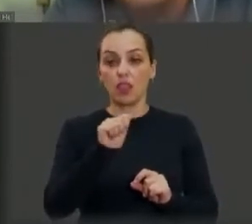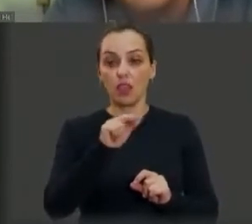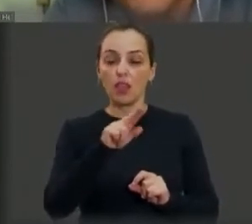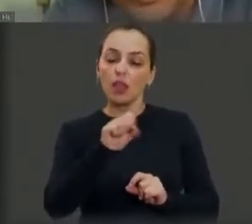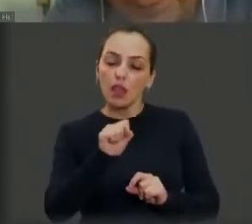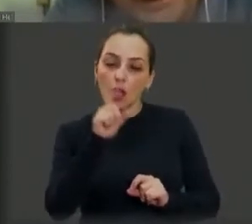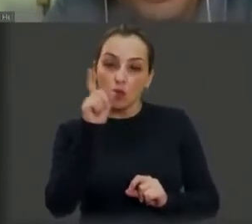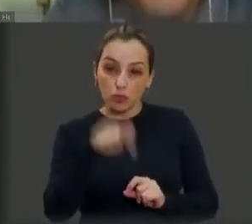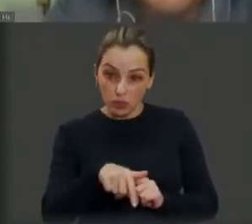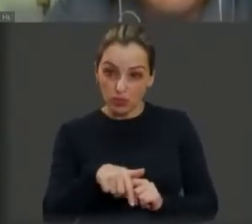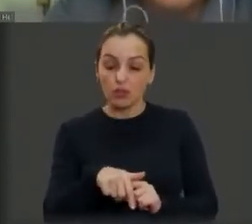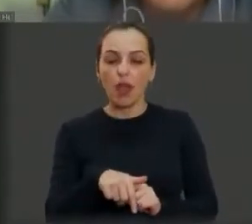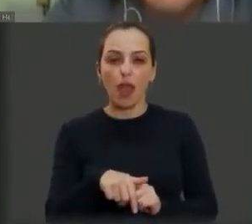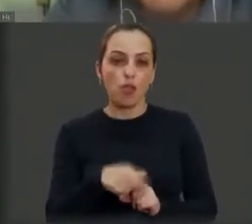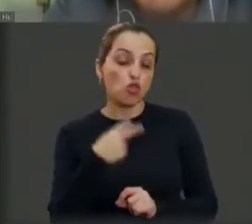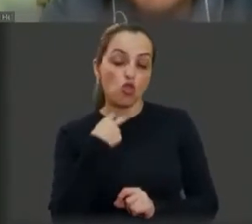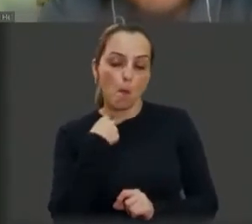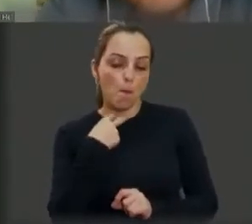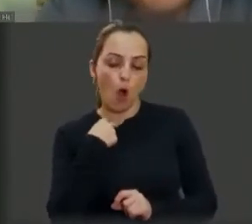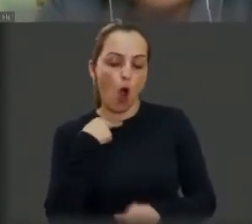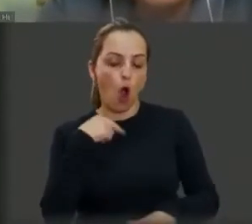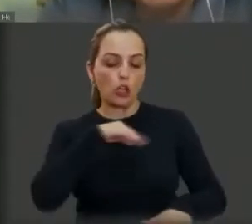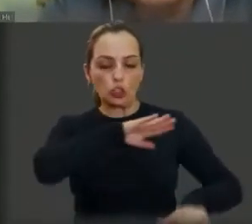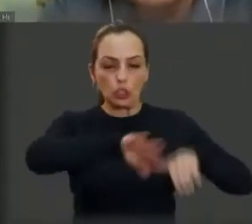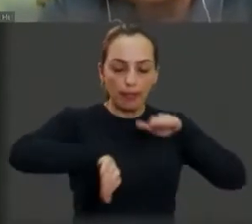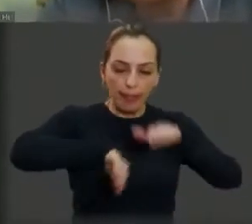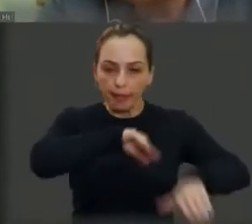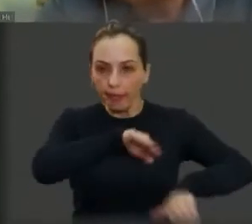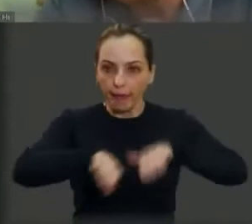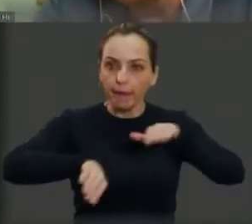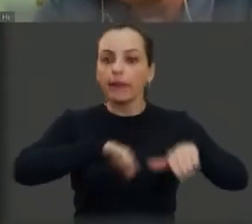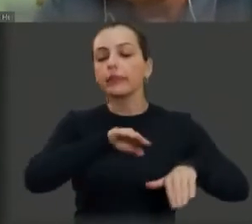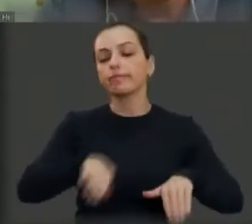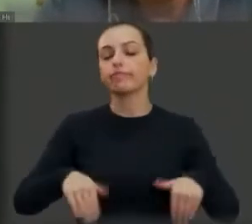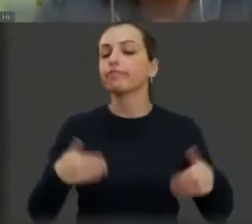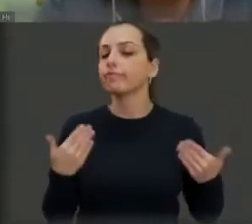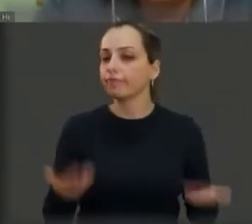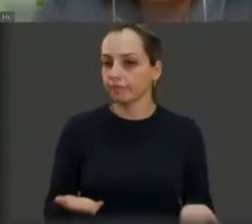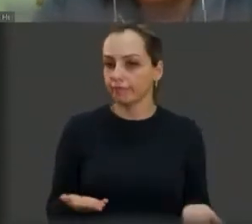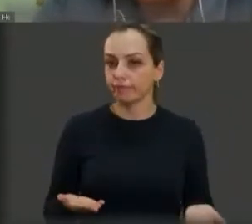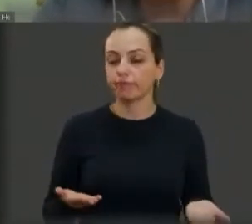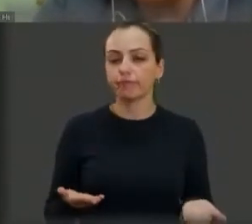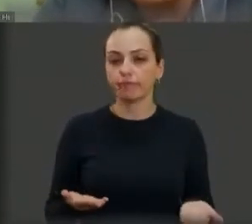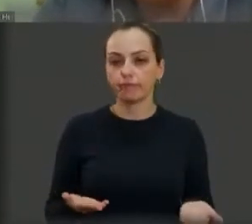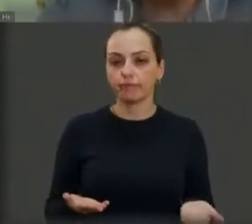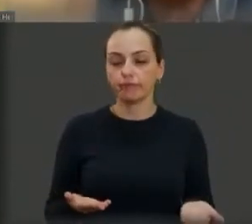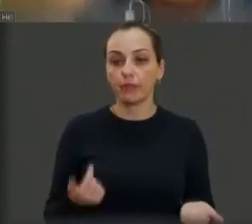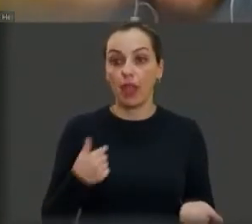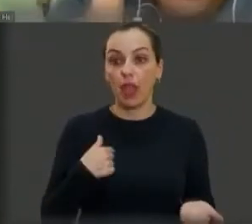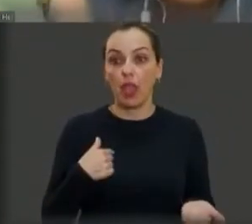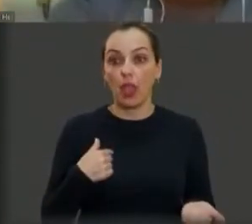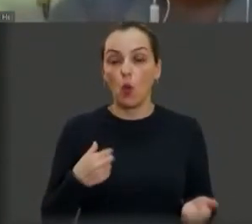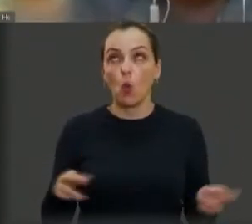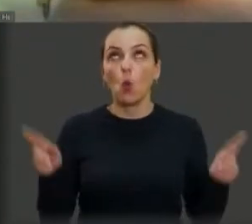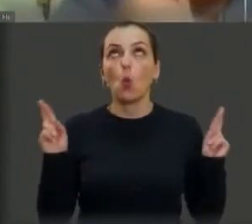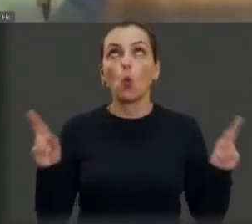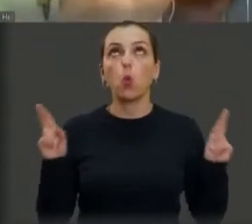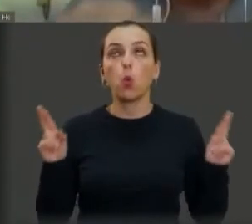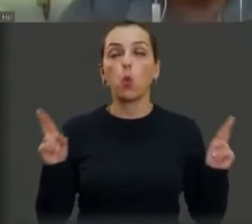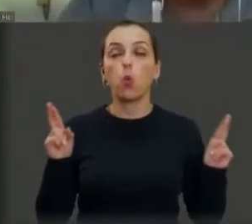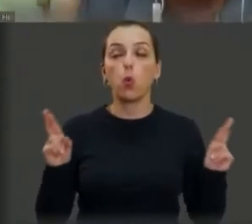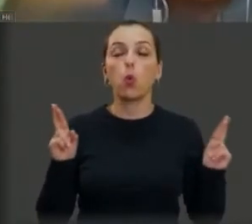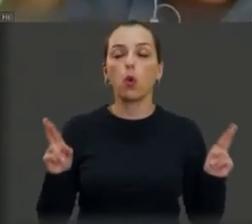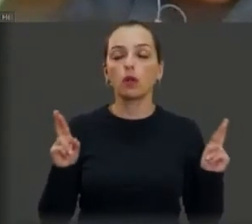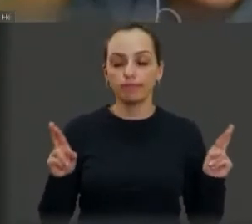causar hipotermia, né, ao corpo humano. Então, eu não vejo a hora, saí feliz esse dia,